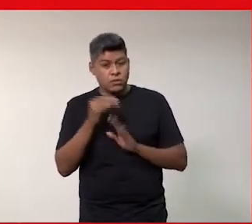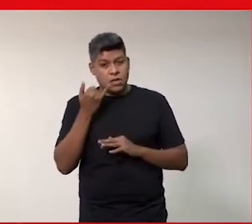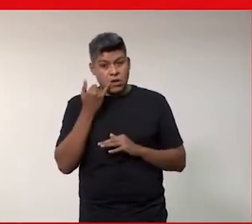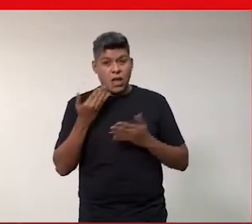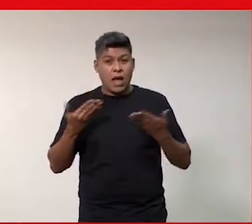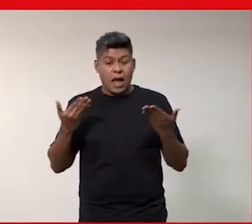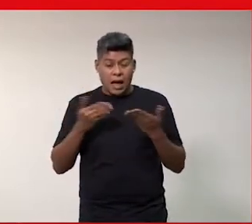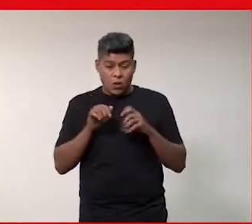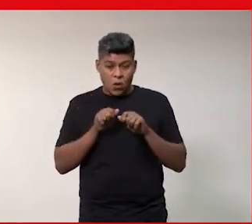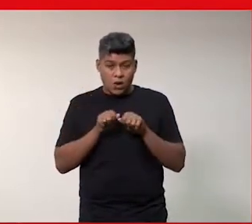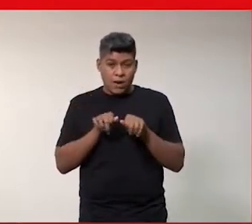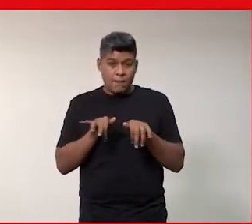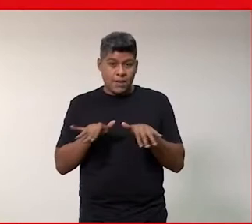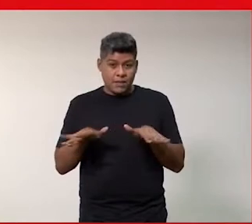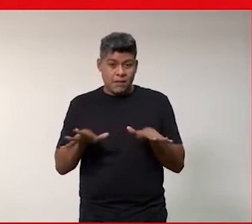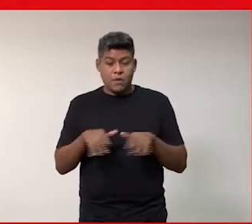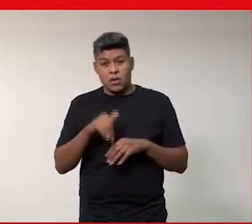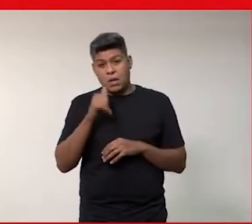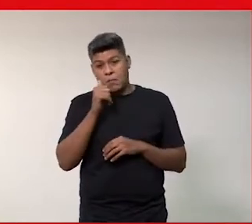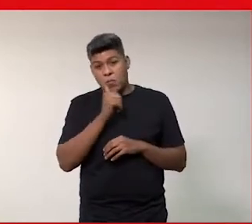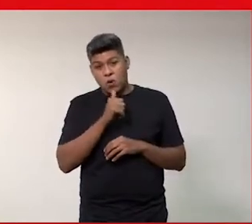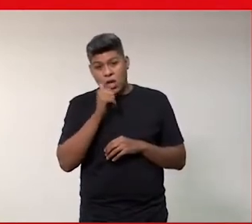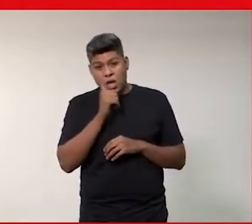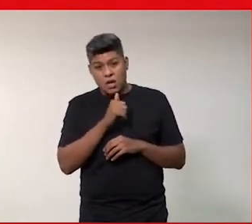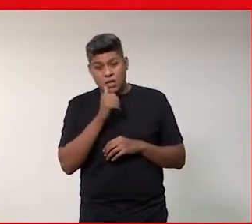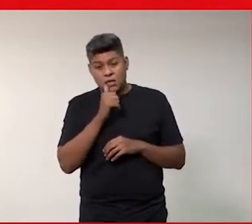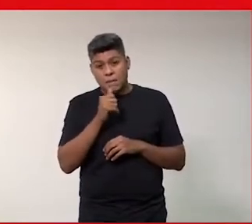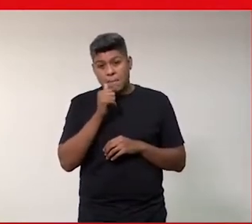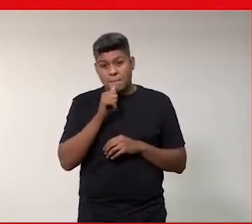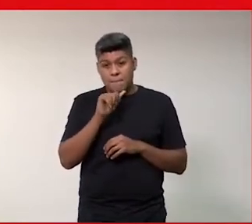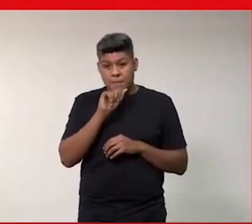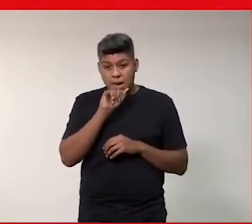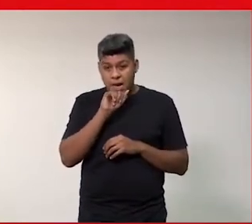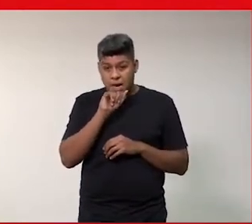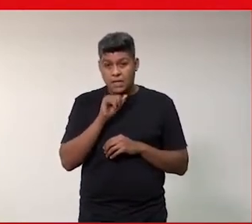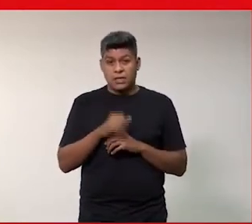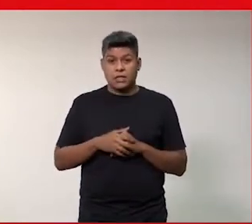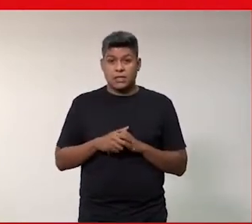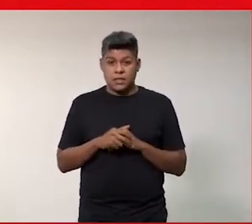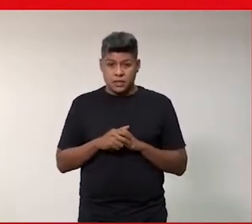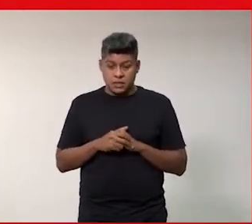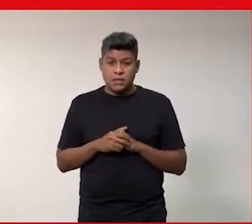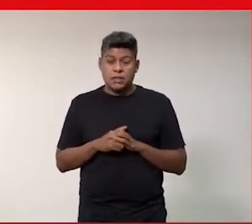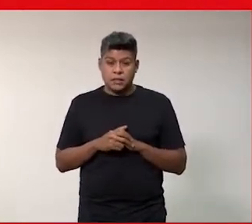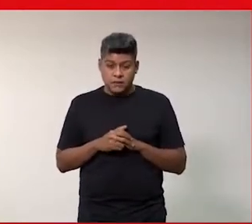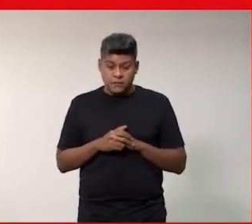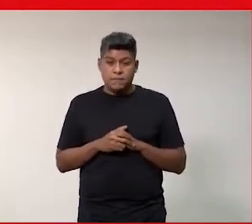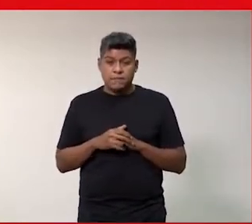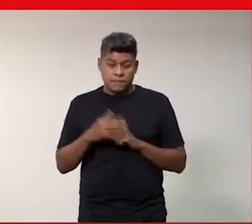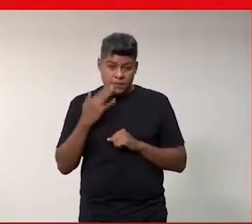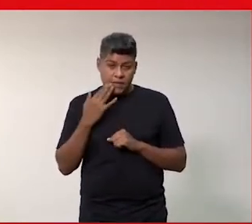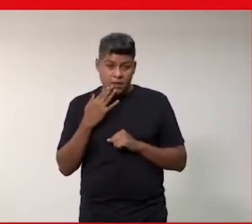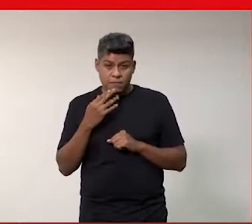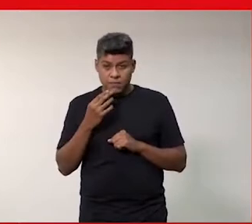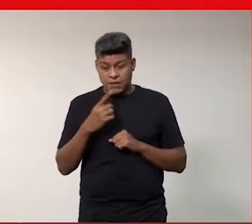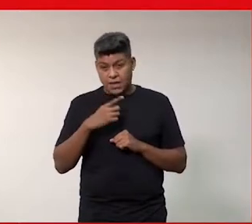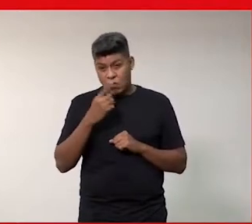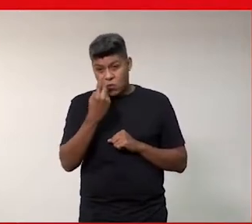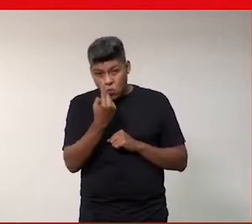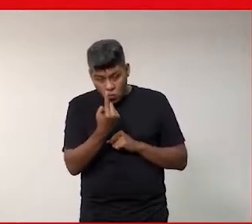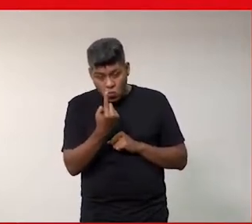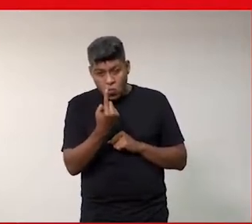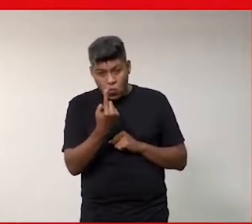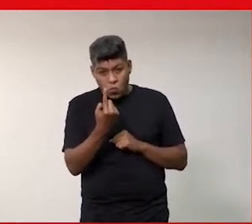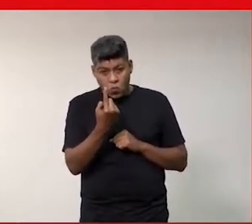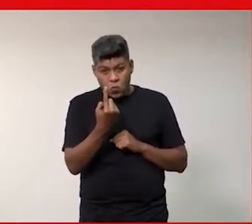agora nessa pandemia, as mulheres, né, as mães solo, muitas vezes, elas têm um único dispositivo, que é o celular,